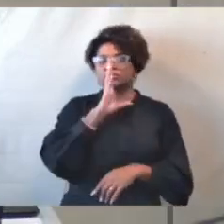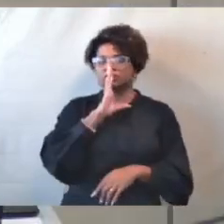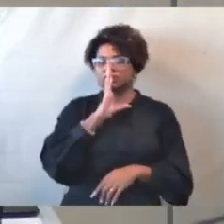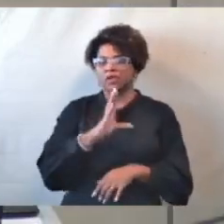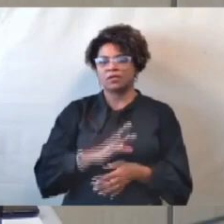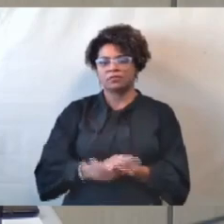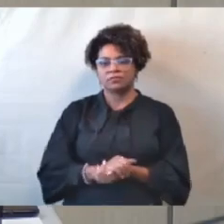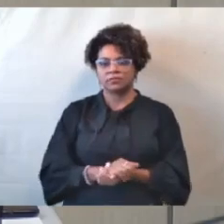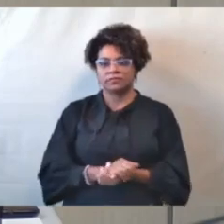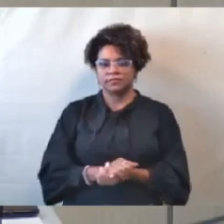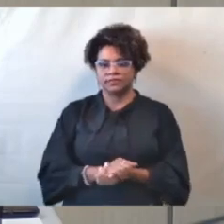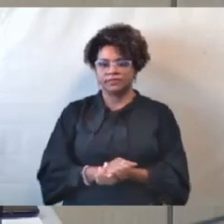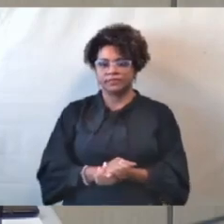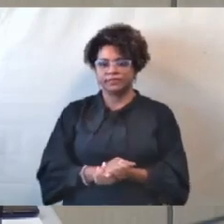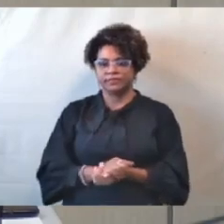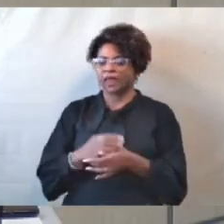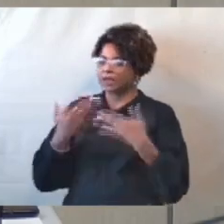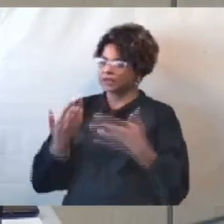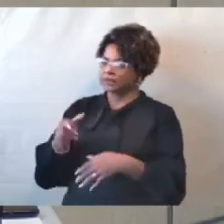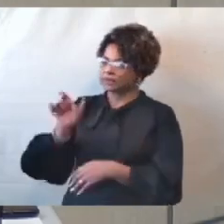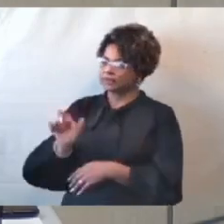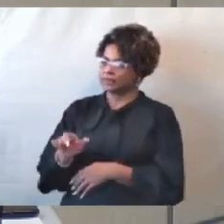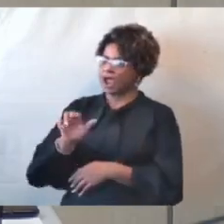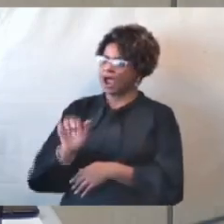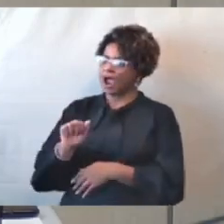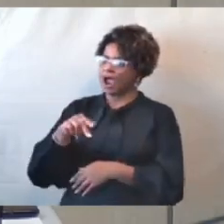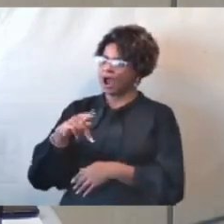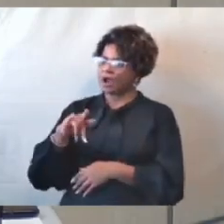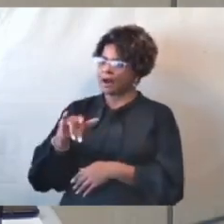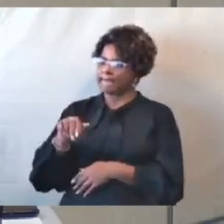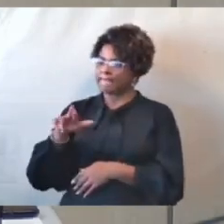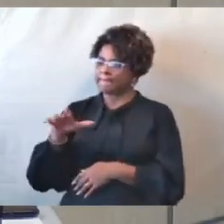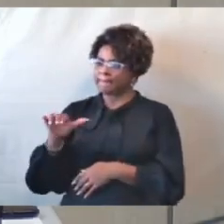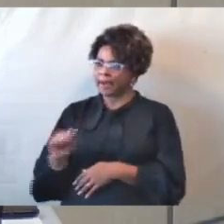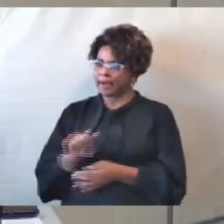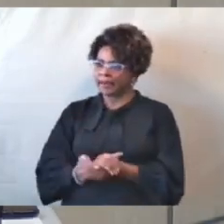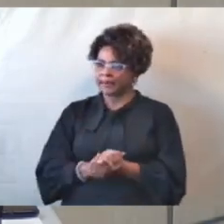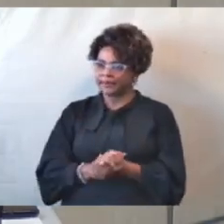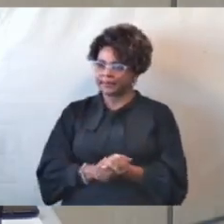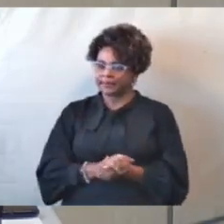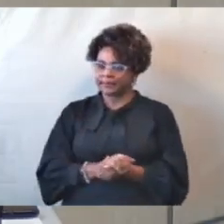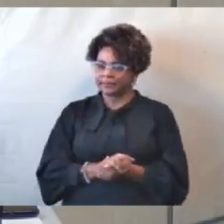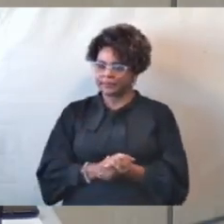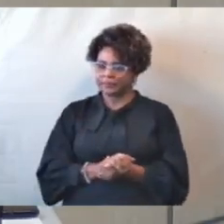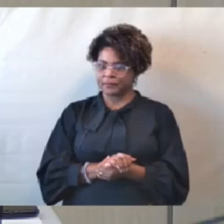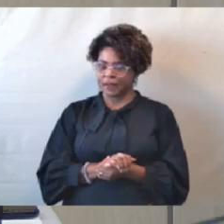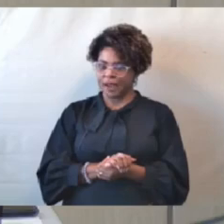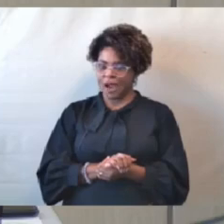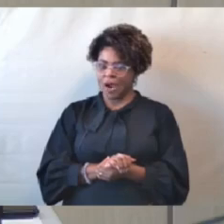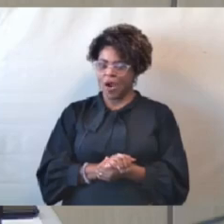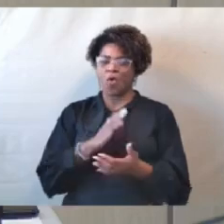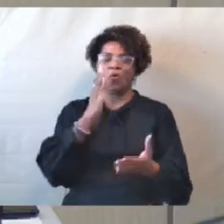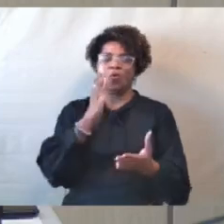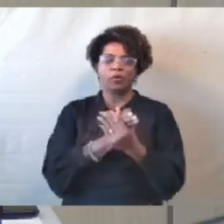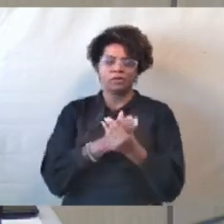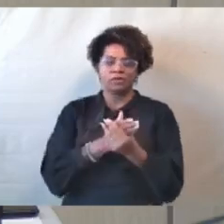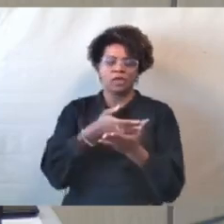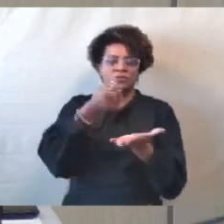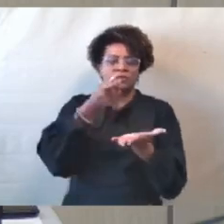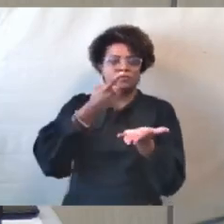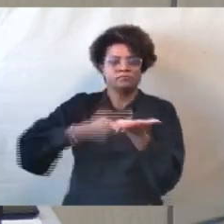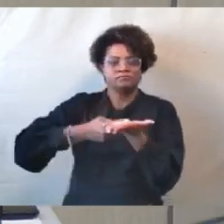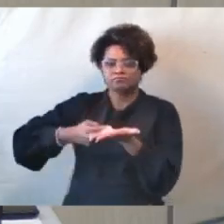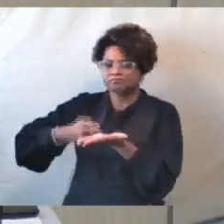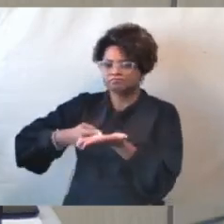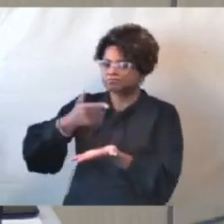Senhora Ana Paula, o atual processo de inexigibilidade em vigor foi publicado somente dia